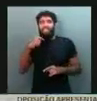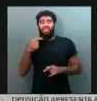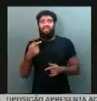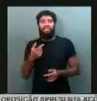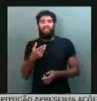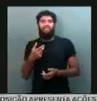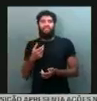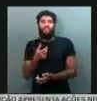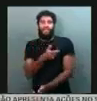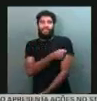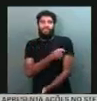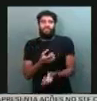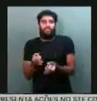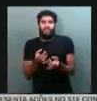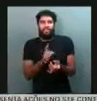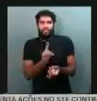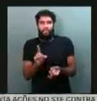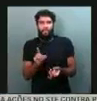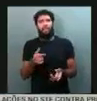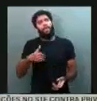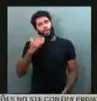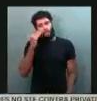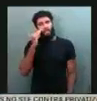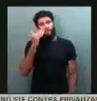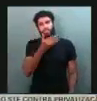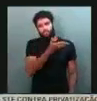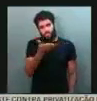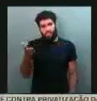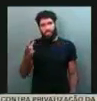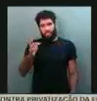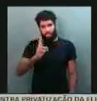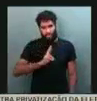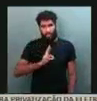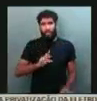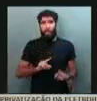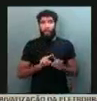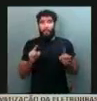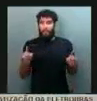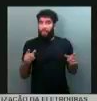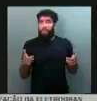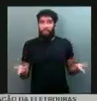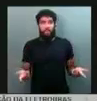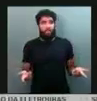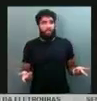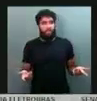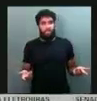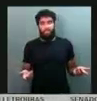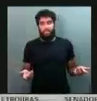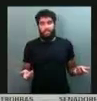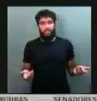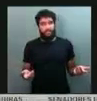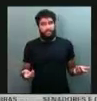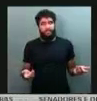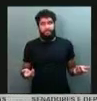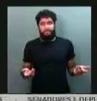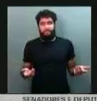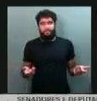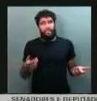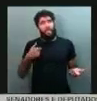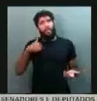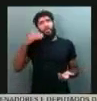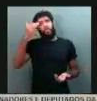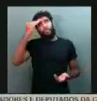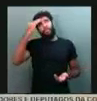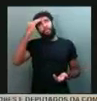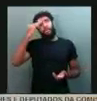eu entendi a resposta dos senhores, mas eu não posso deixar de concluir que um país